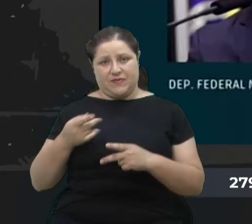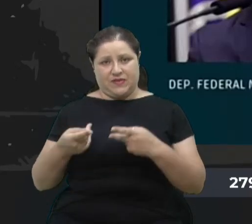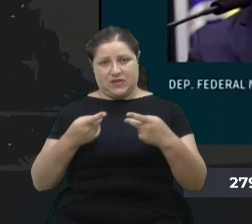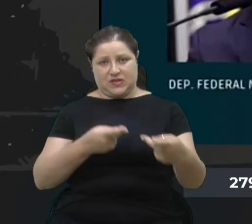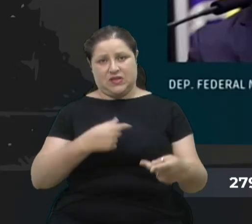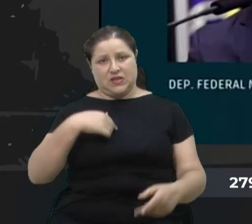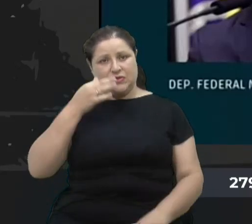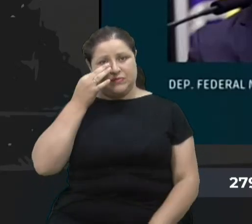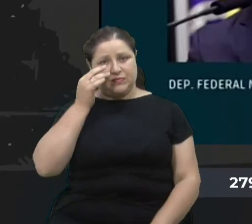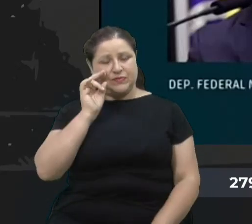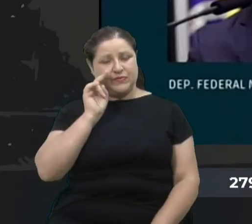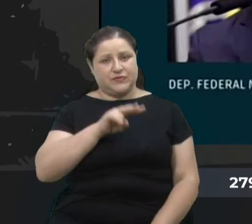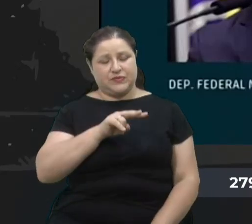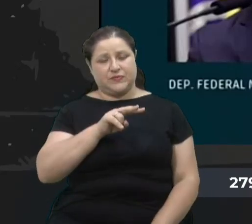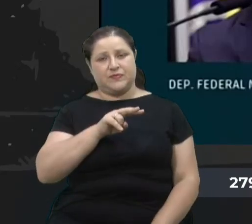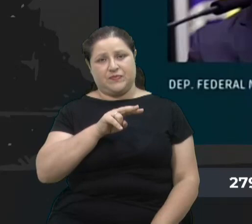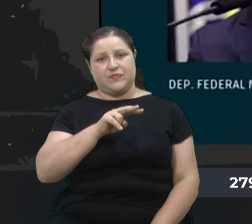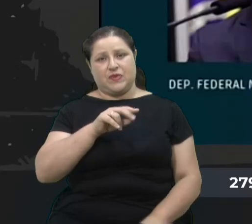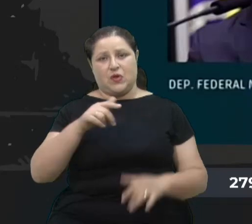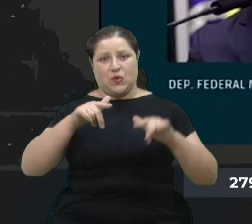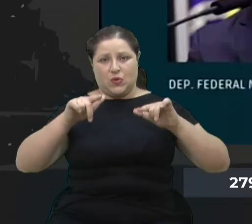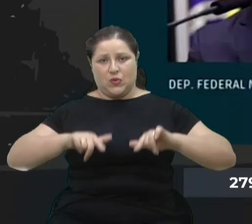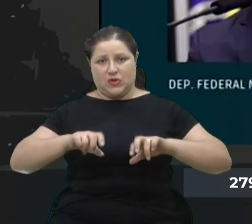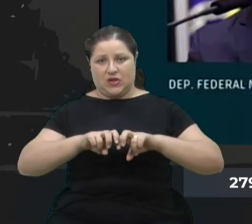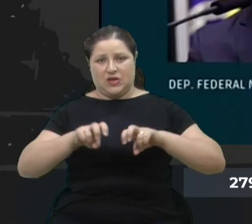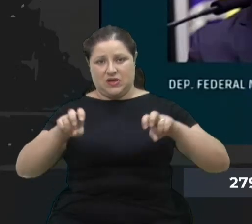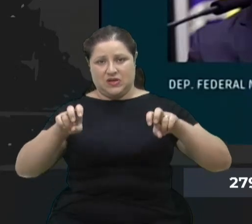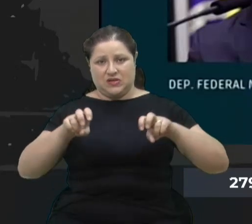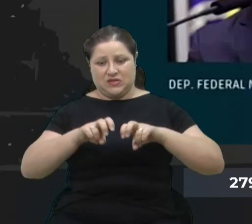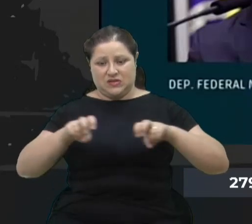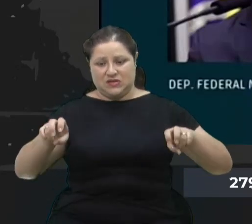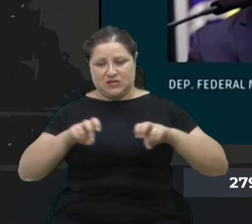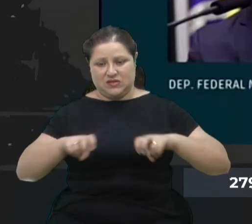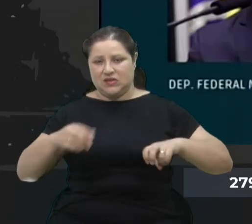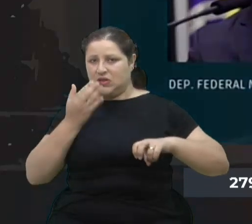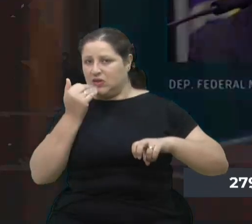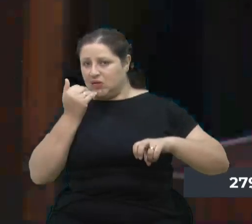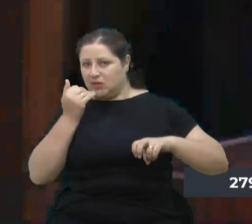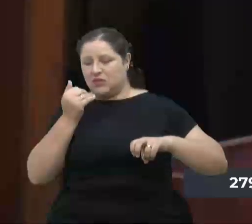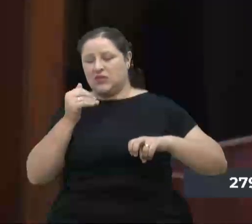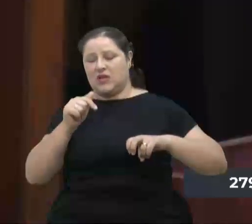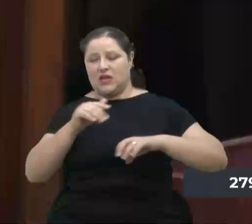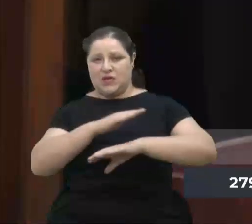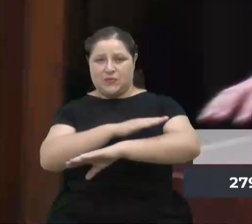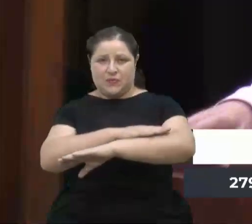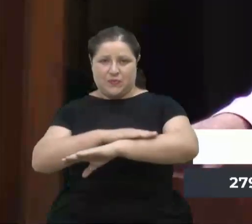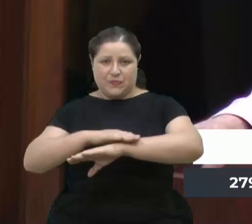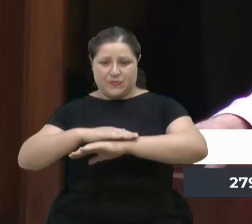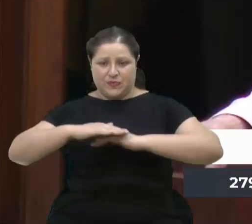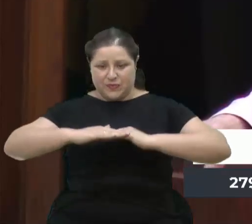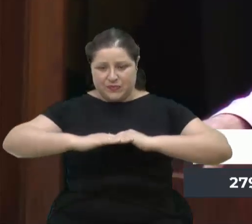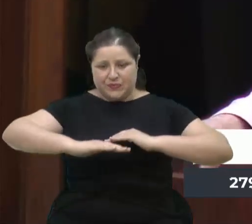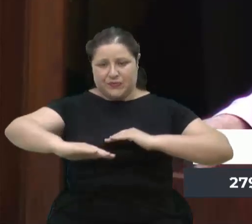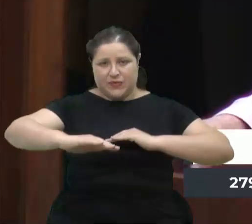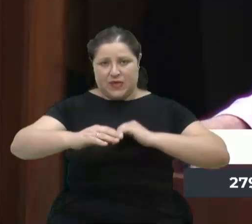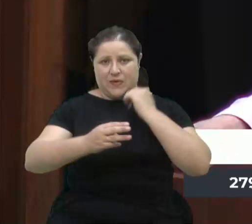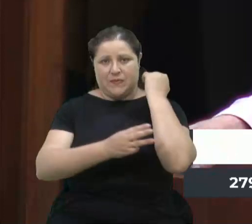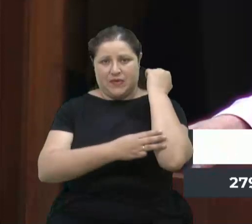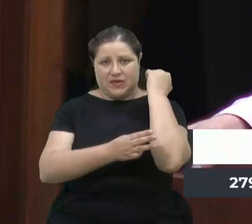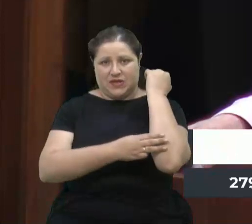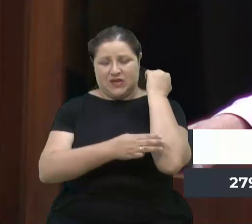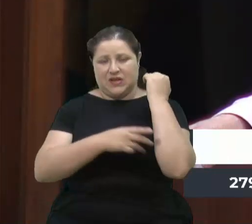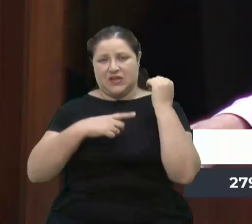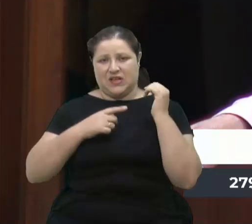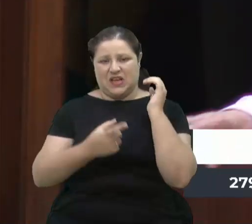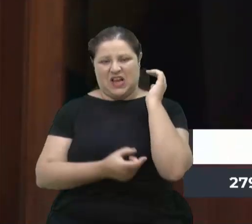eu presenciei que o refeitório da APAI, que é um piso de madeira, está cheio de cupins, metade do